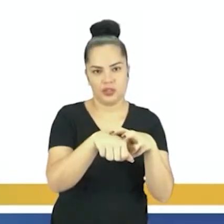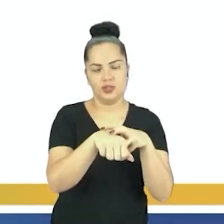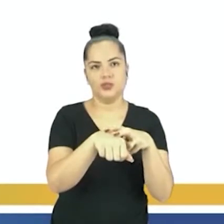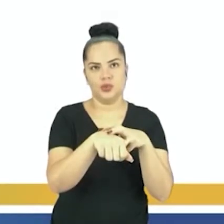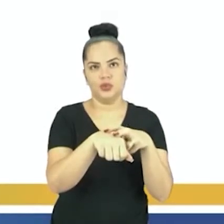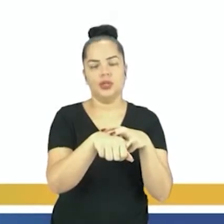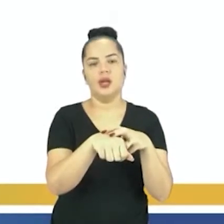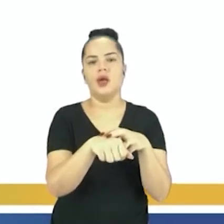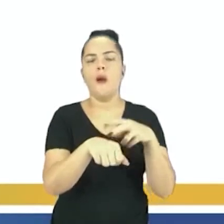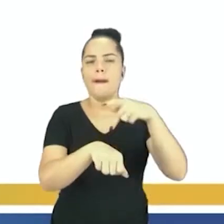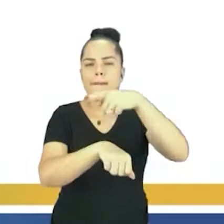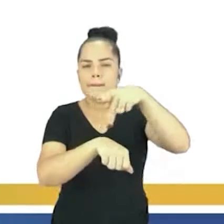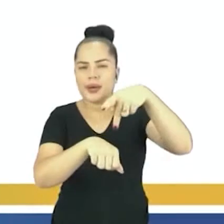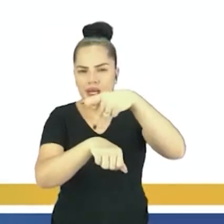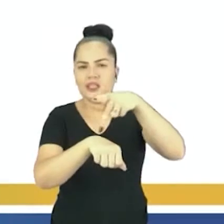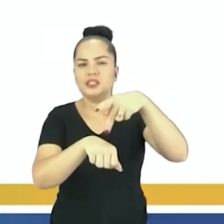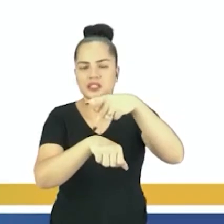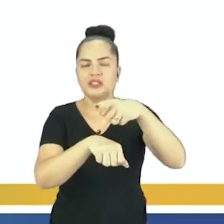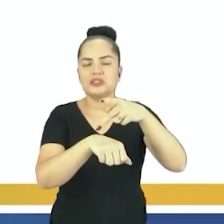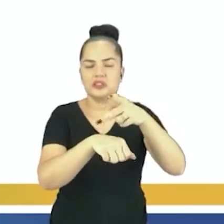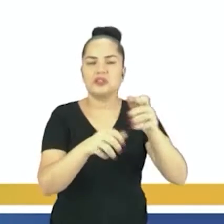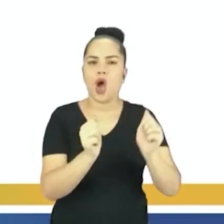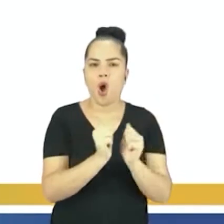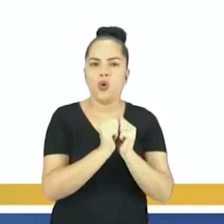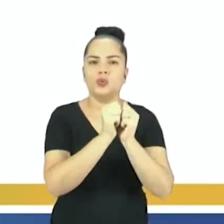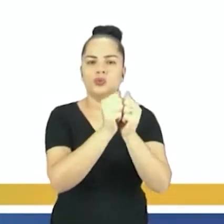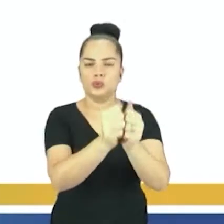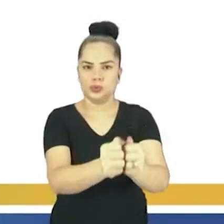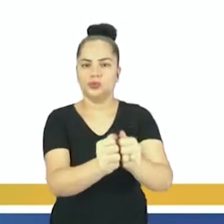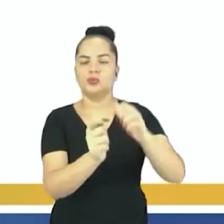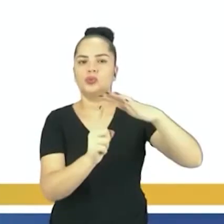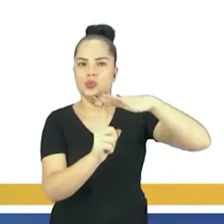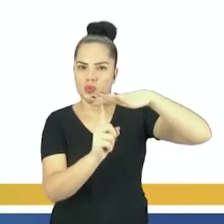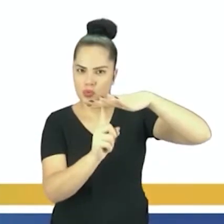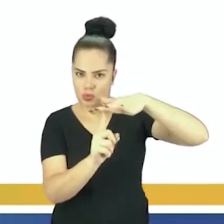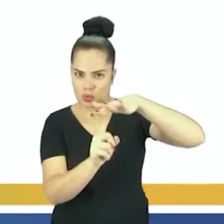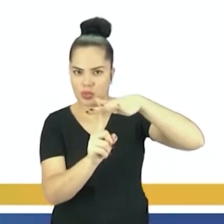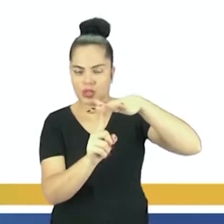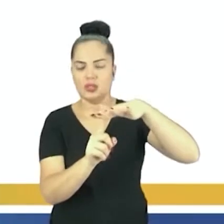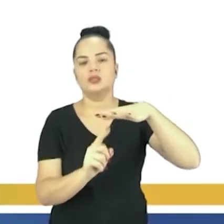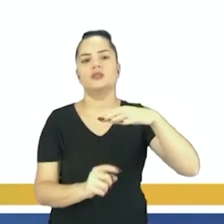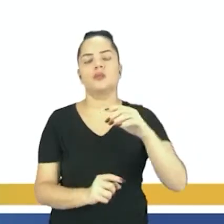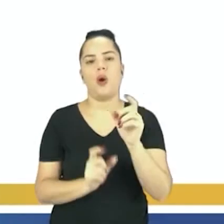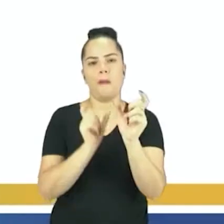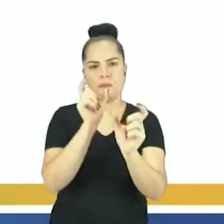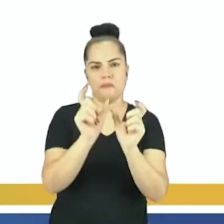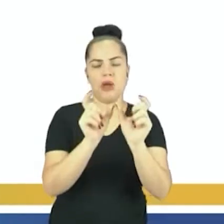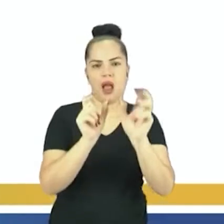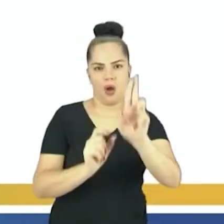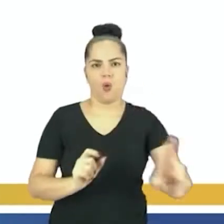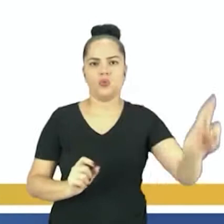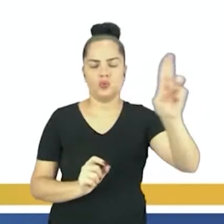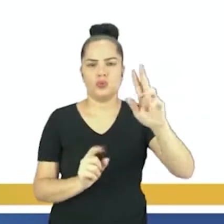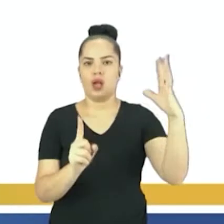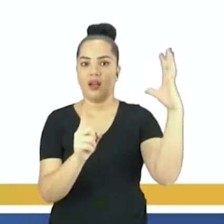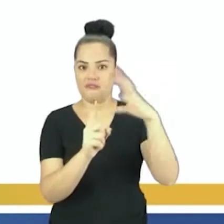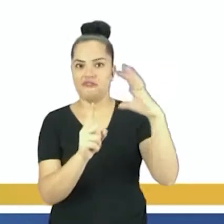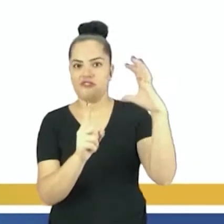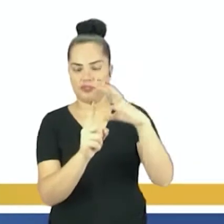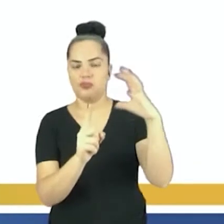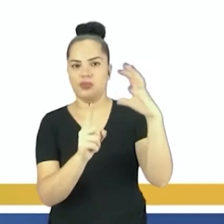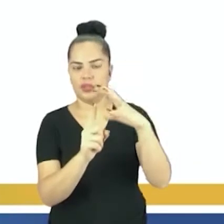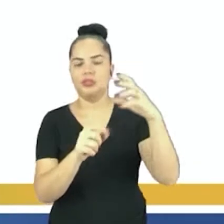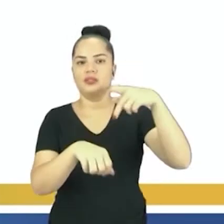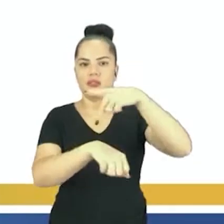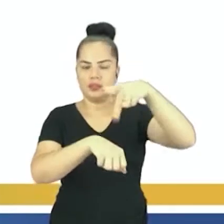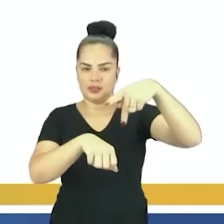países que defendiam o socialismo e por isso são chamados de satélites, aonde, de certo modo, tinha uma influência dos